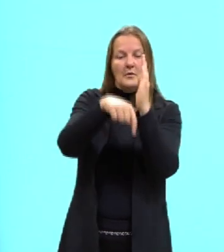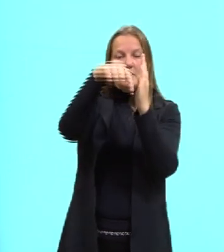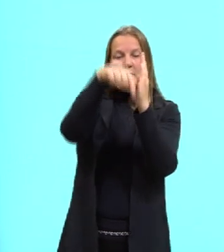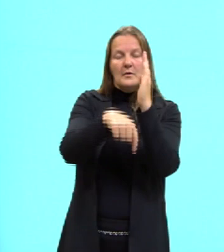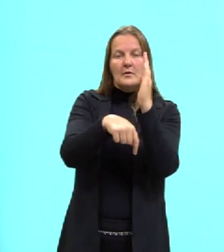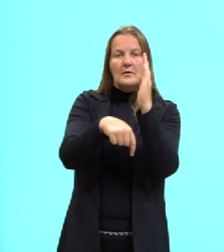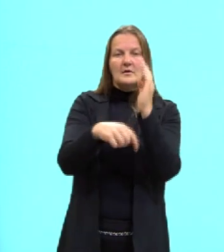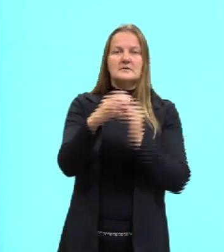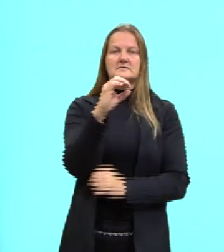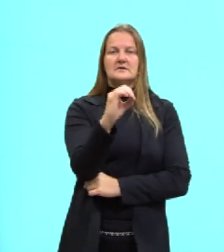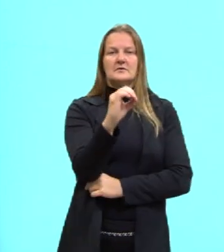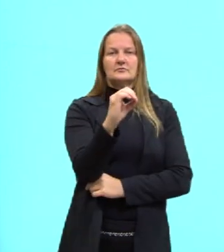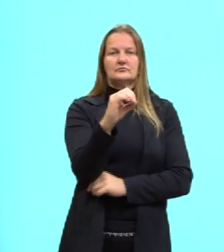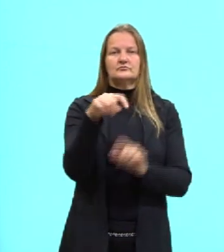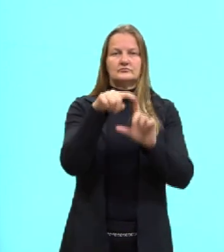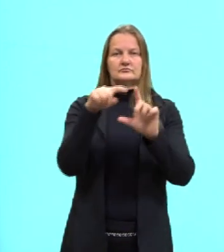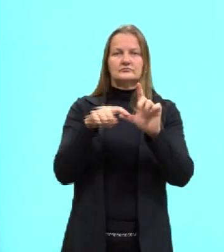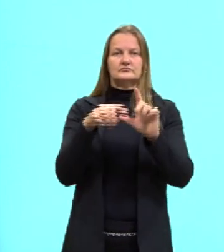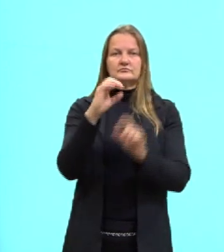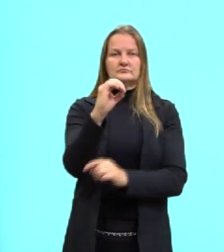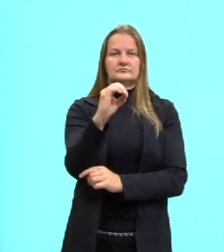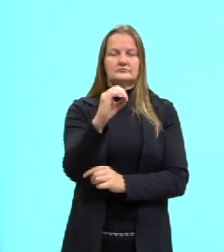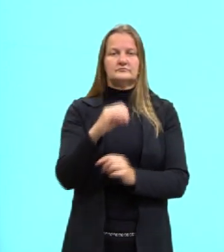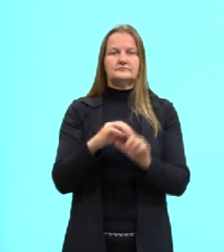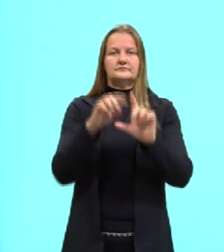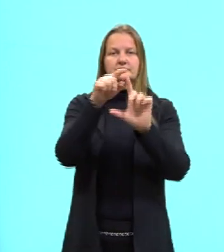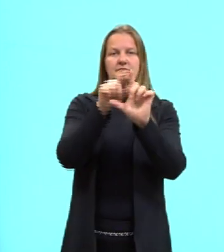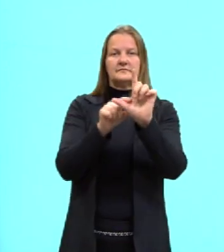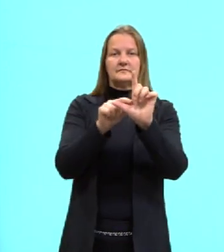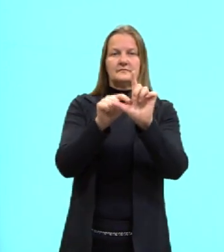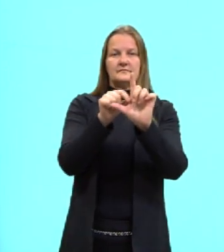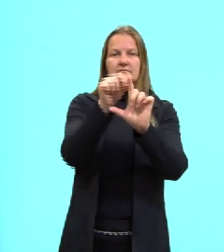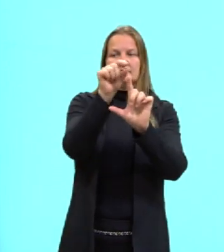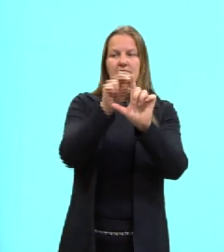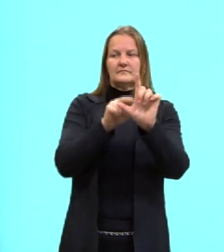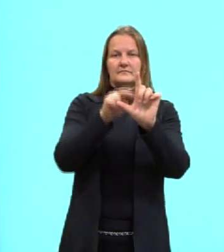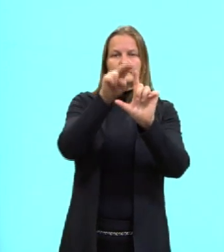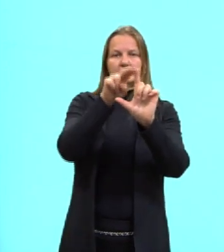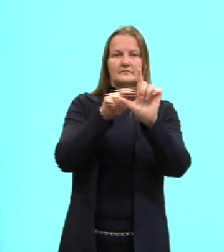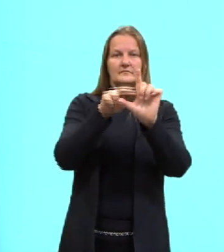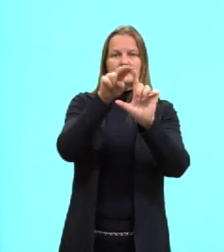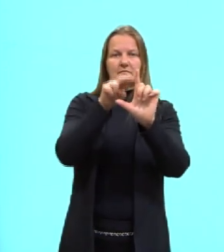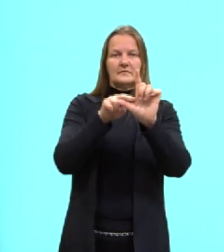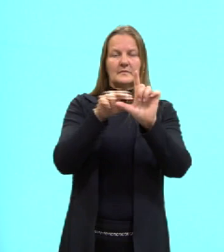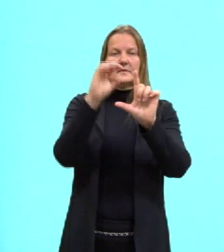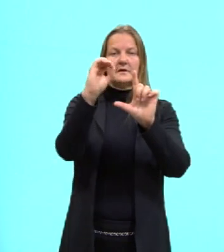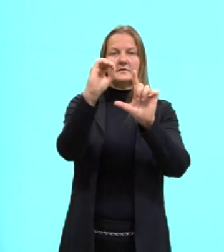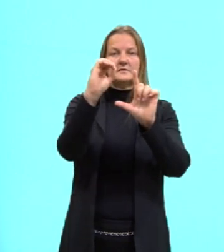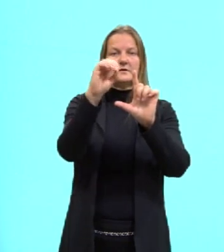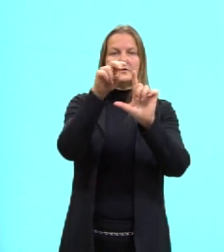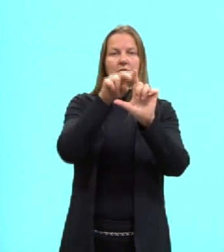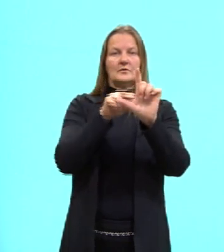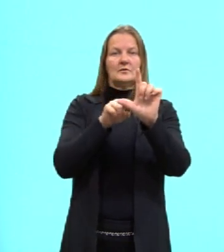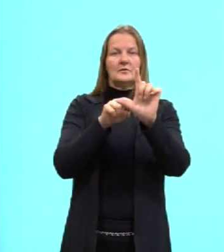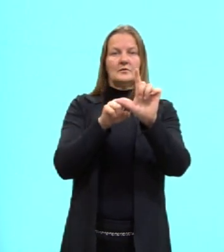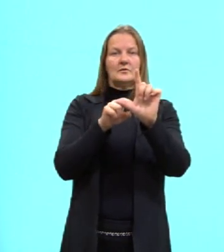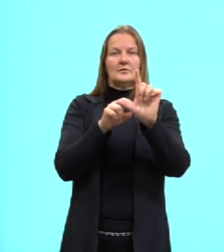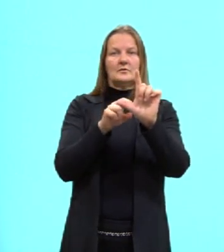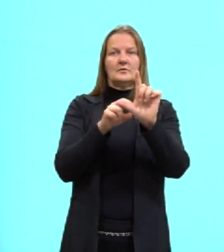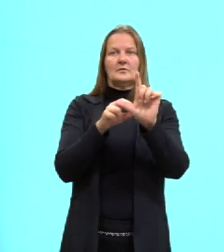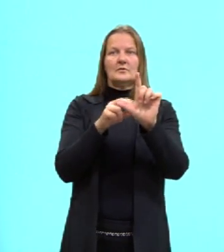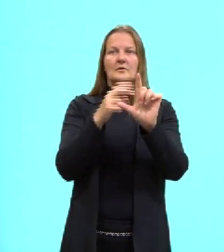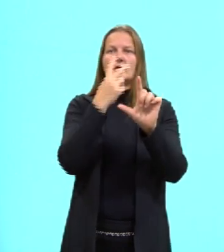o ângulo é zero. Quando o cosseno é zero, o acontece? O cosseno de zero é um.